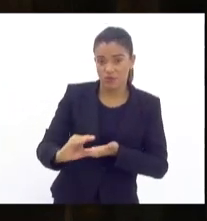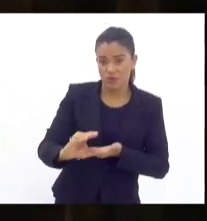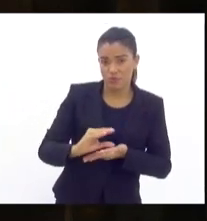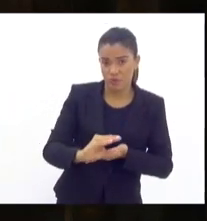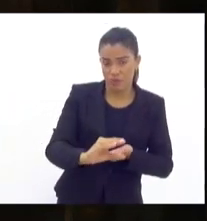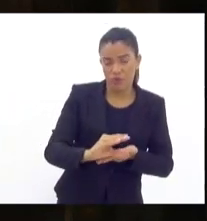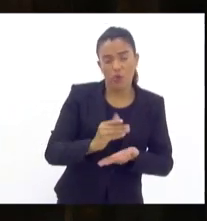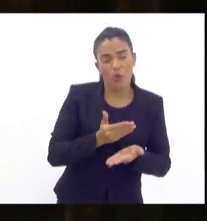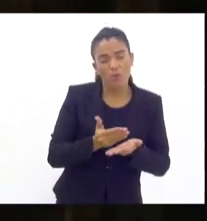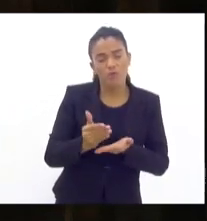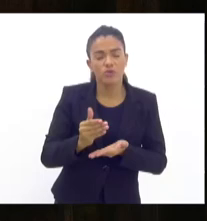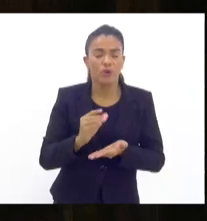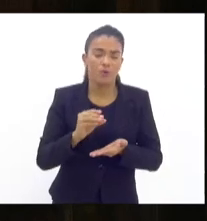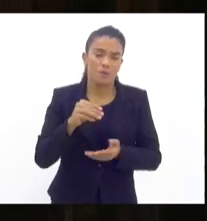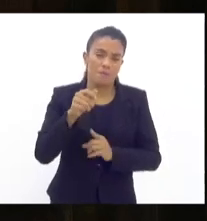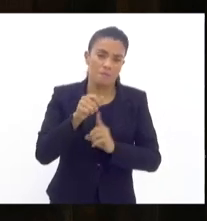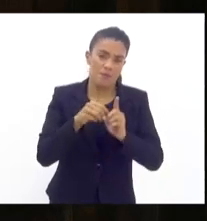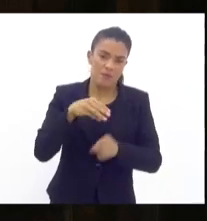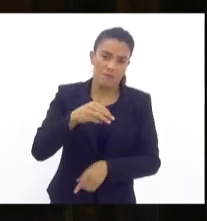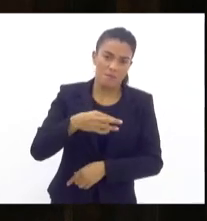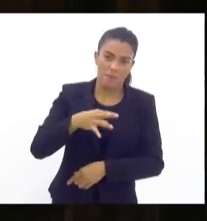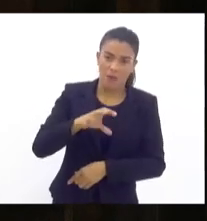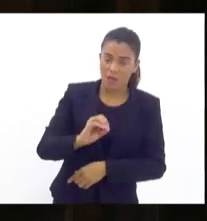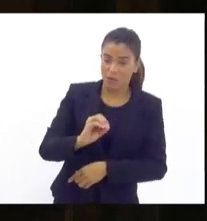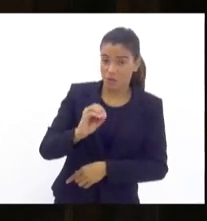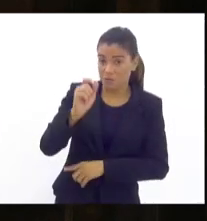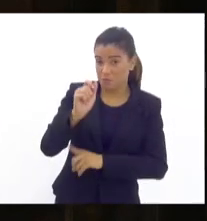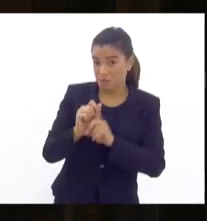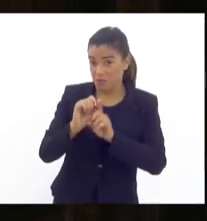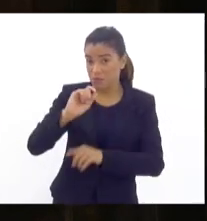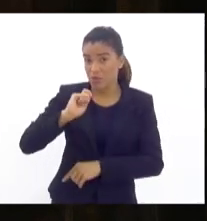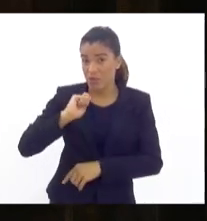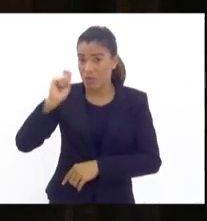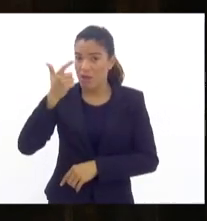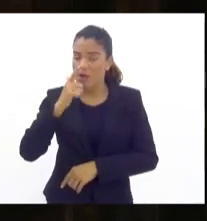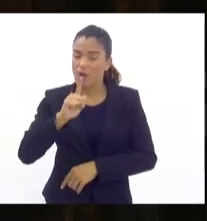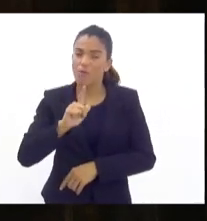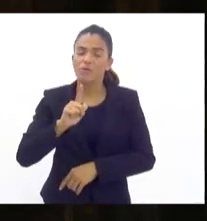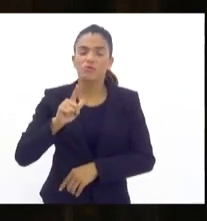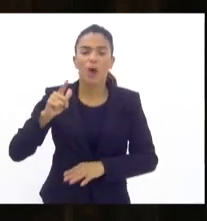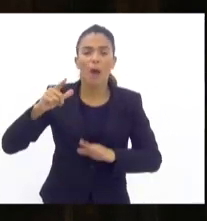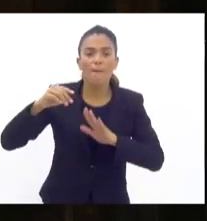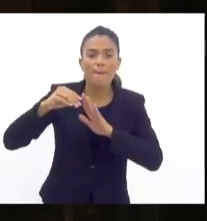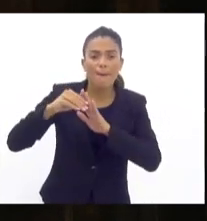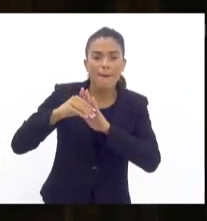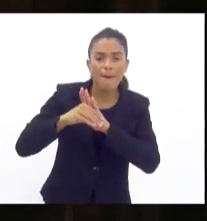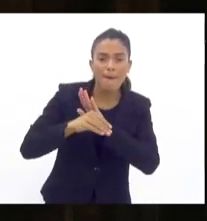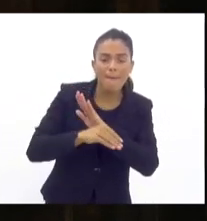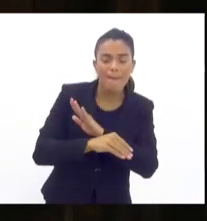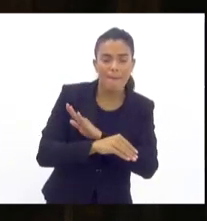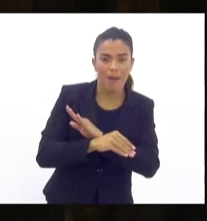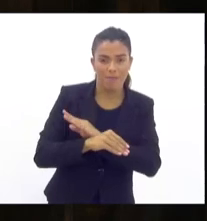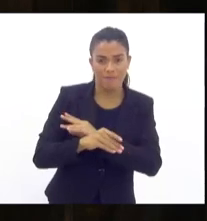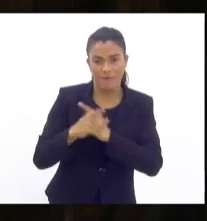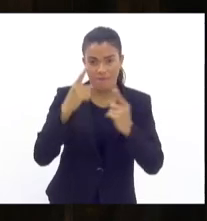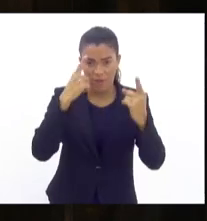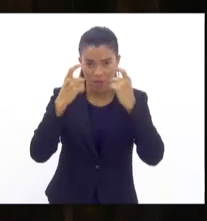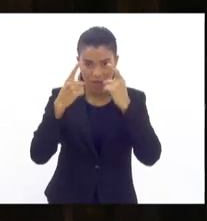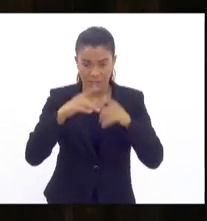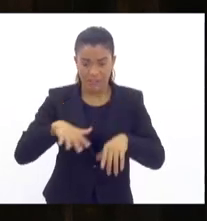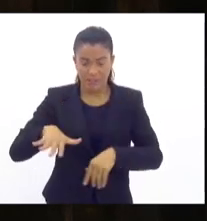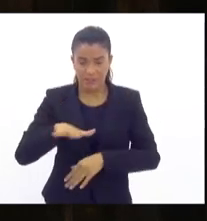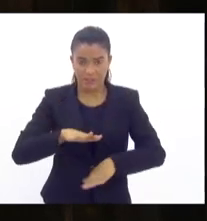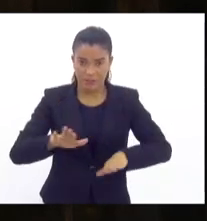finalzinho de março, já no mês de abril conseguimos reduzir a estatística ali na região de Jacarepaguá. Com relação